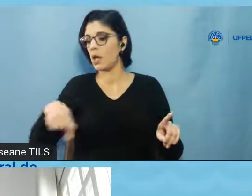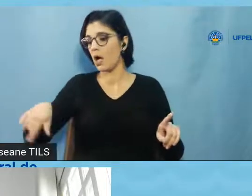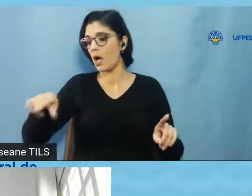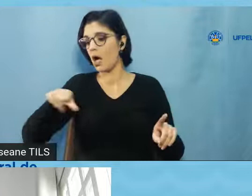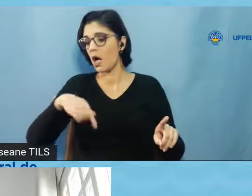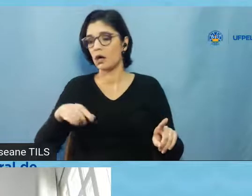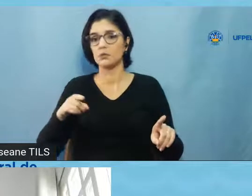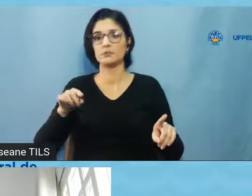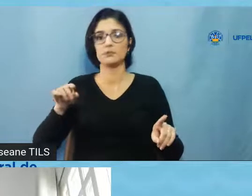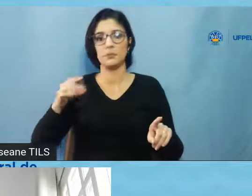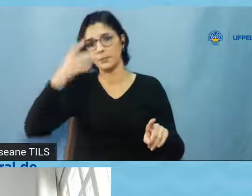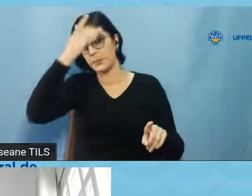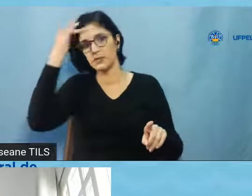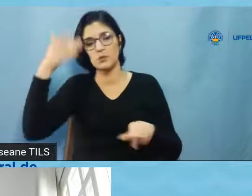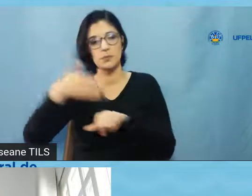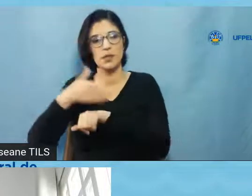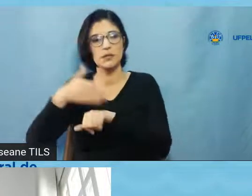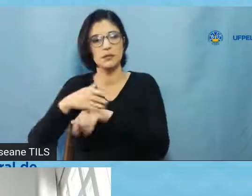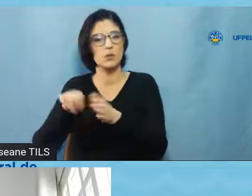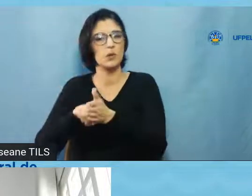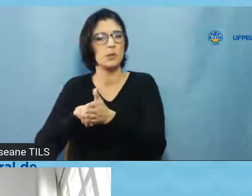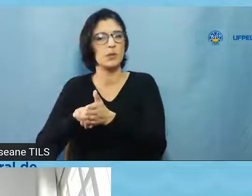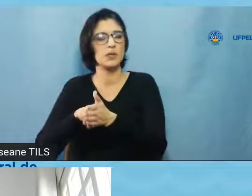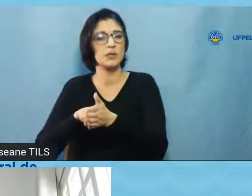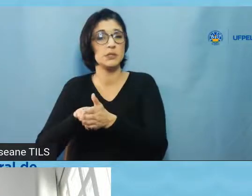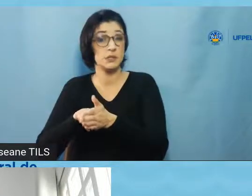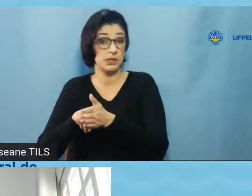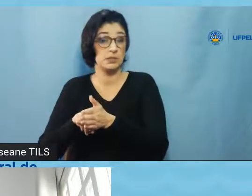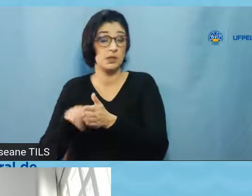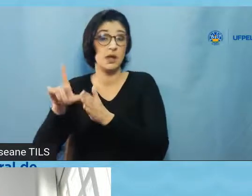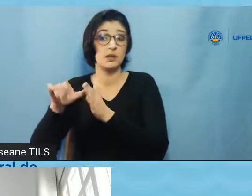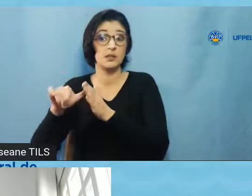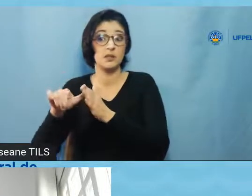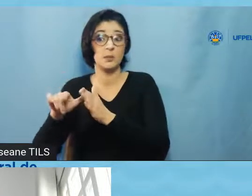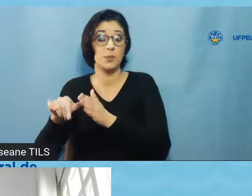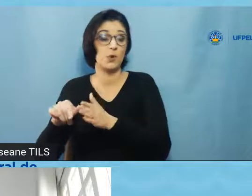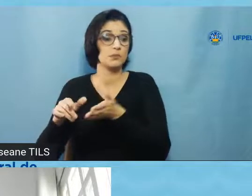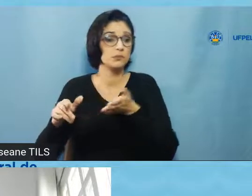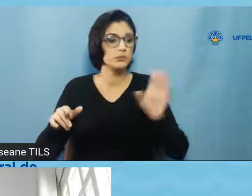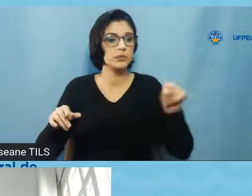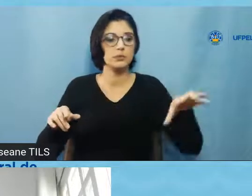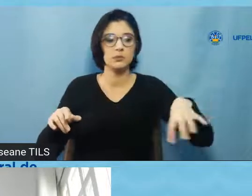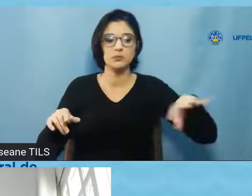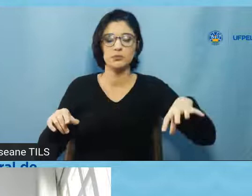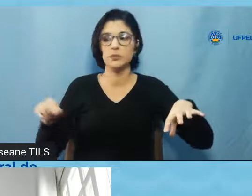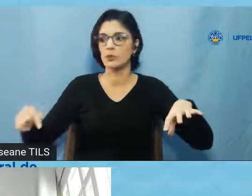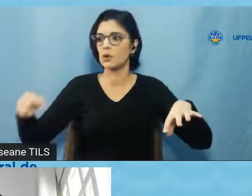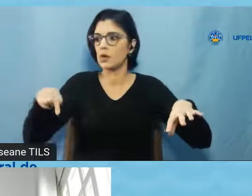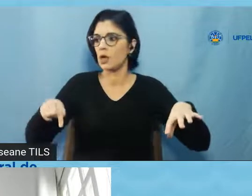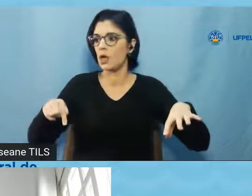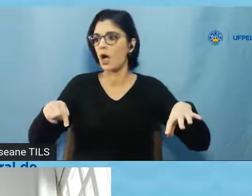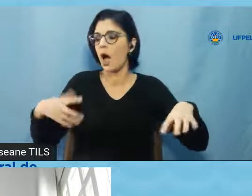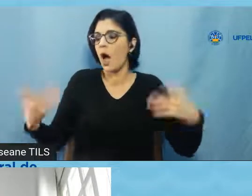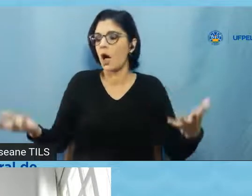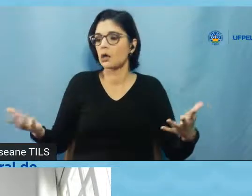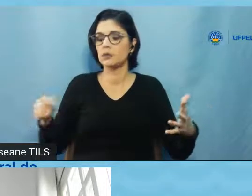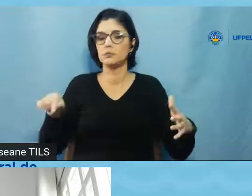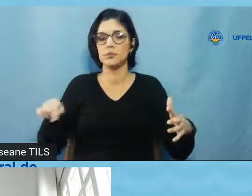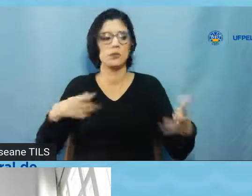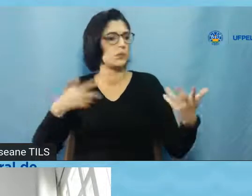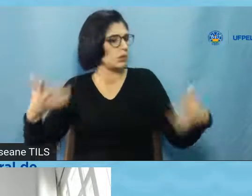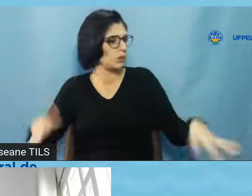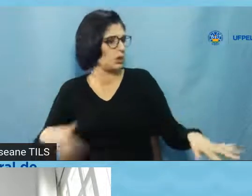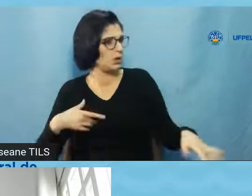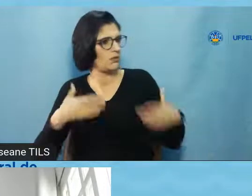responsabilizada, obviamente, agora a gente está assistindo na CPI, né, tem um caso aí de um estudo que foi utilizado sobre as